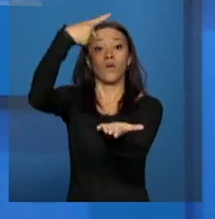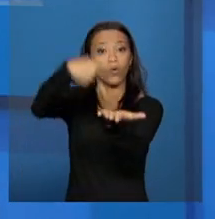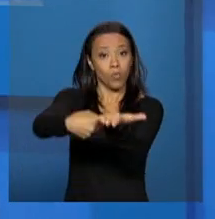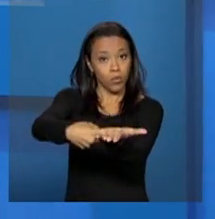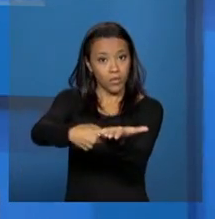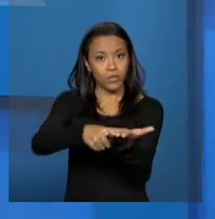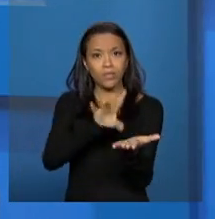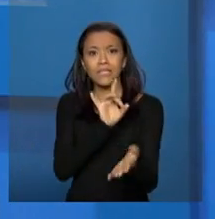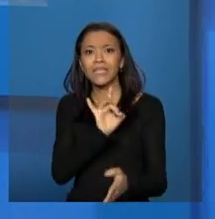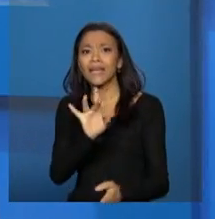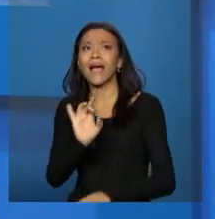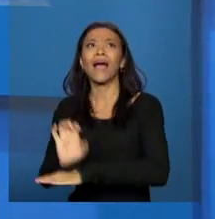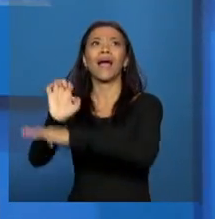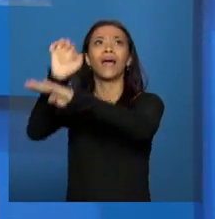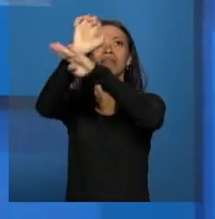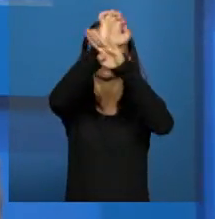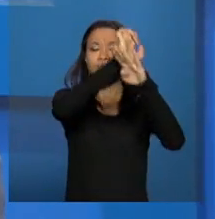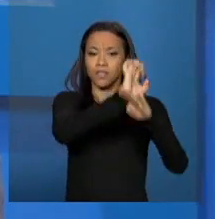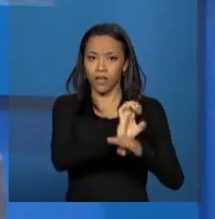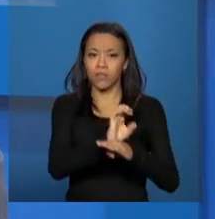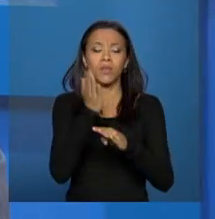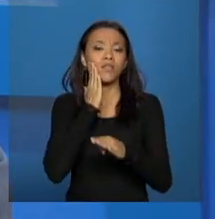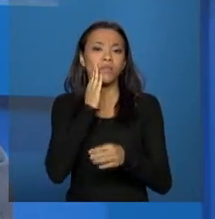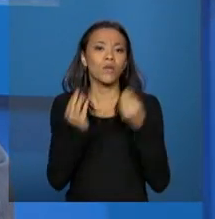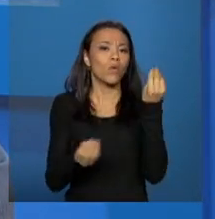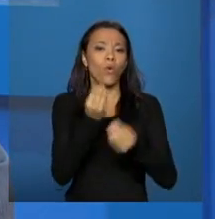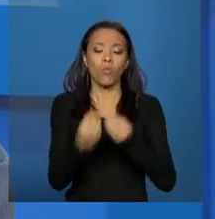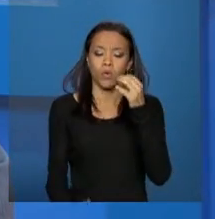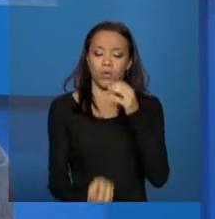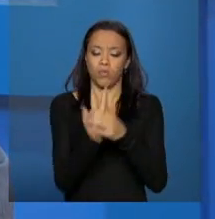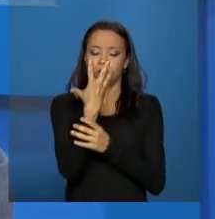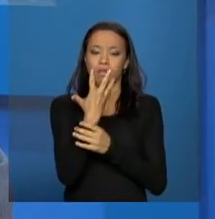naquilo que tem a ver com a implementação do serviço.